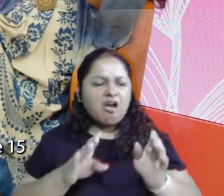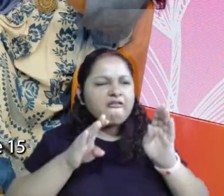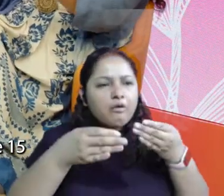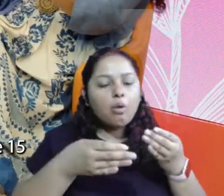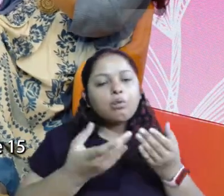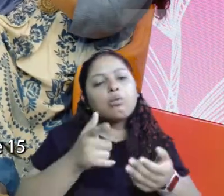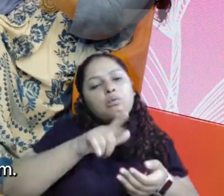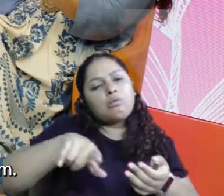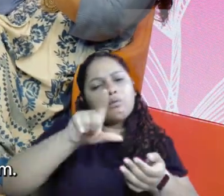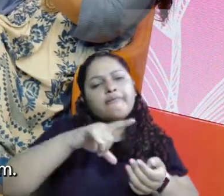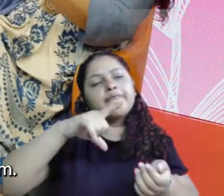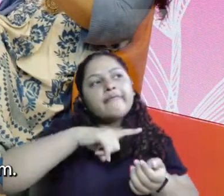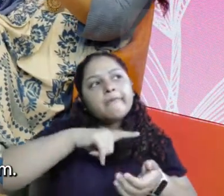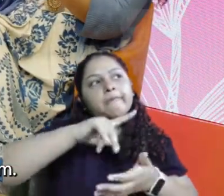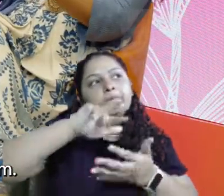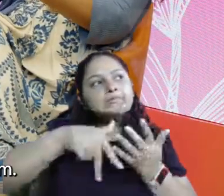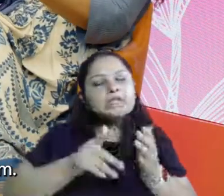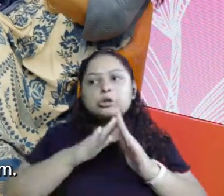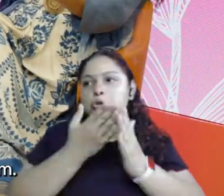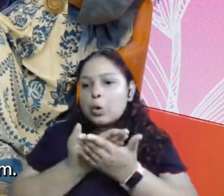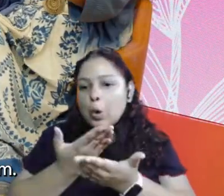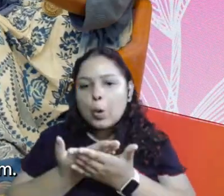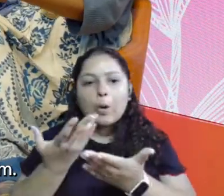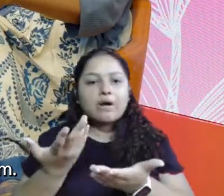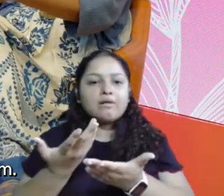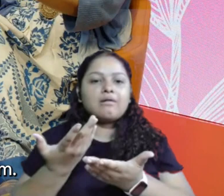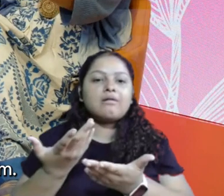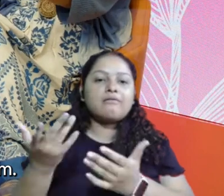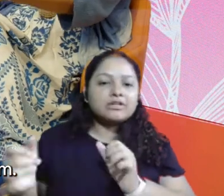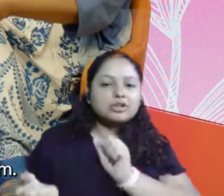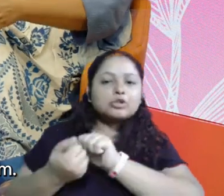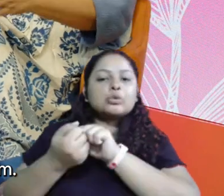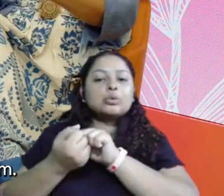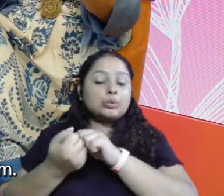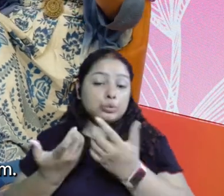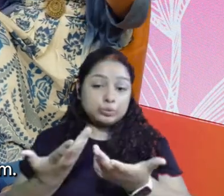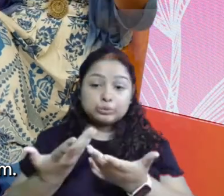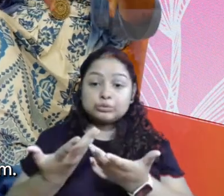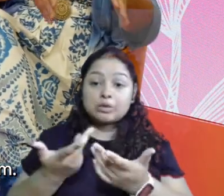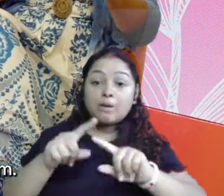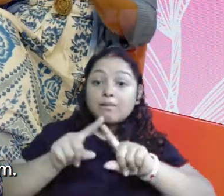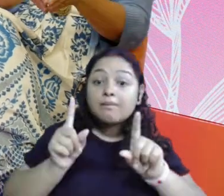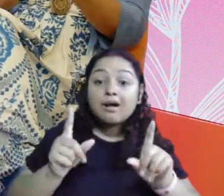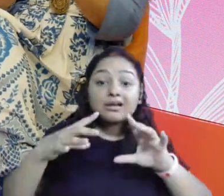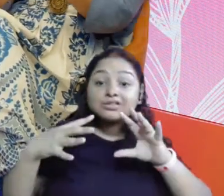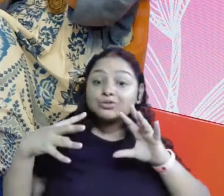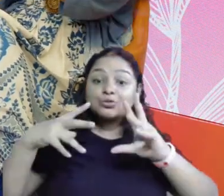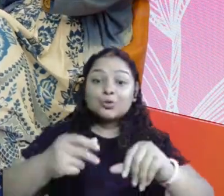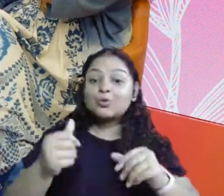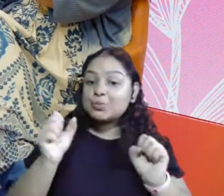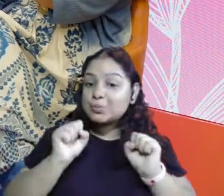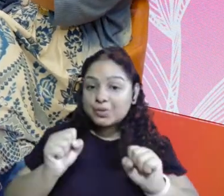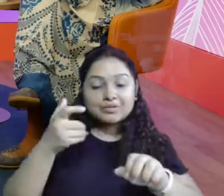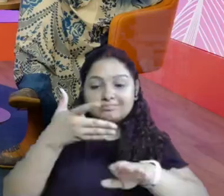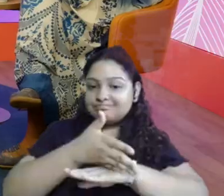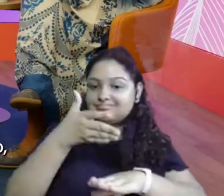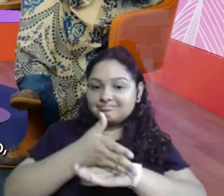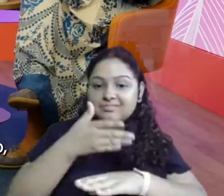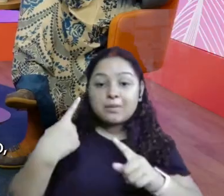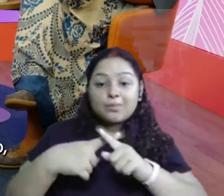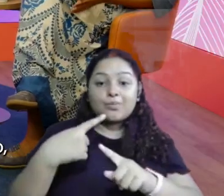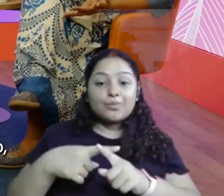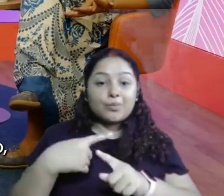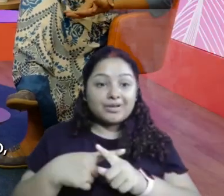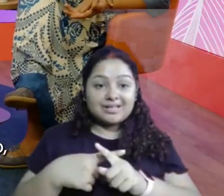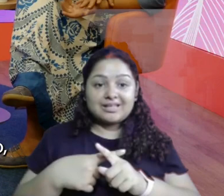não quero, eu não foco ali. Claro, vai ter, vai ter a escola Palmitando lá com a gente. Vai ter, sim. Mas todos são bem-vindos.